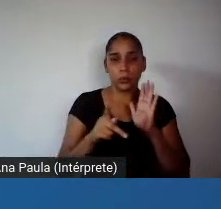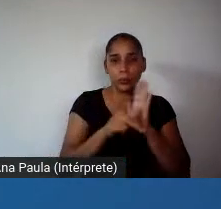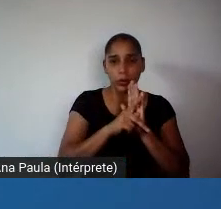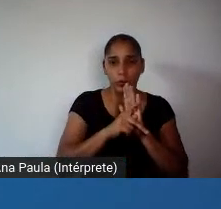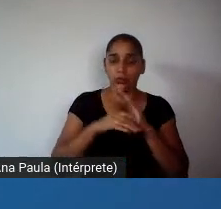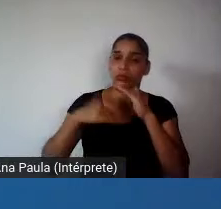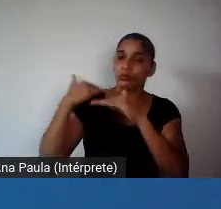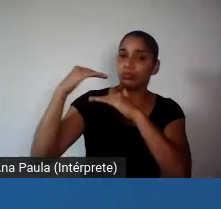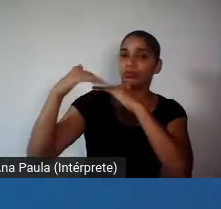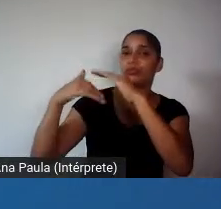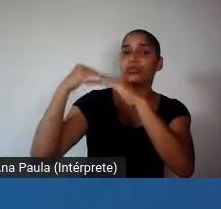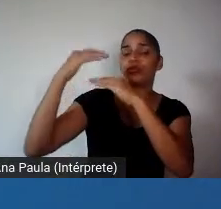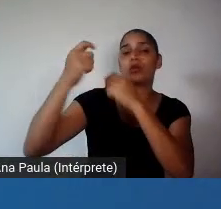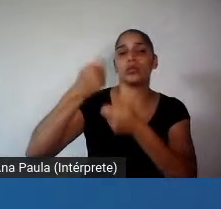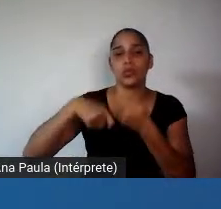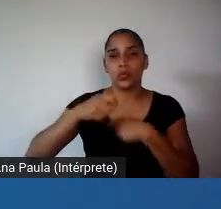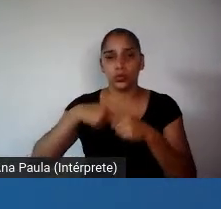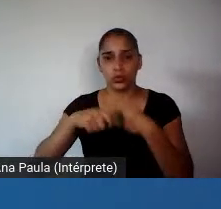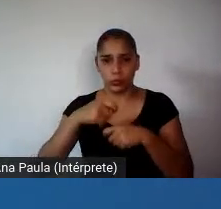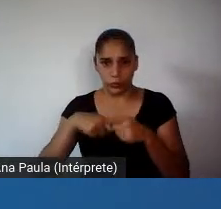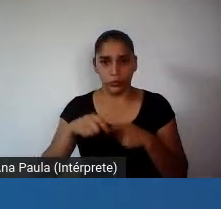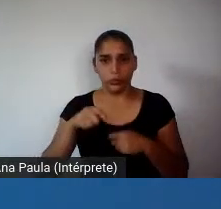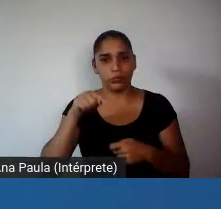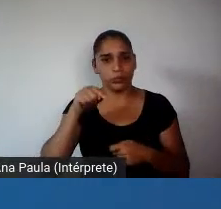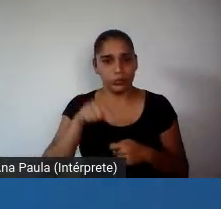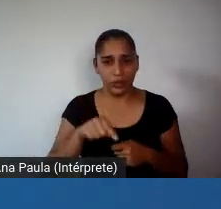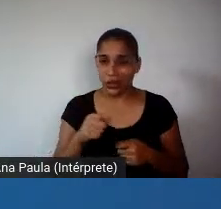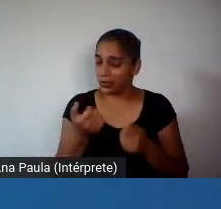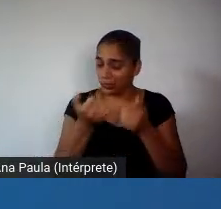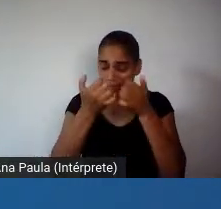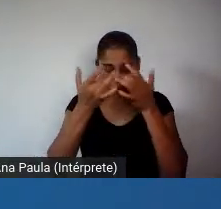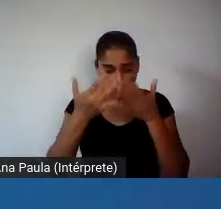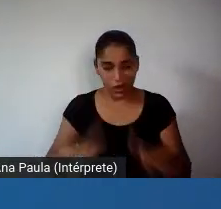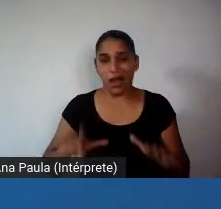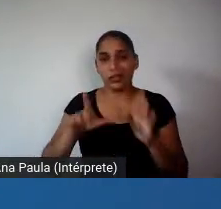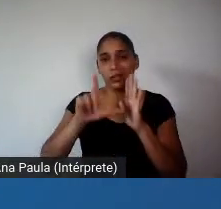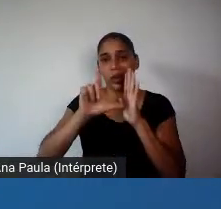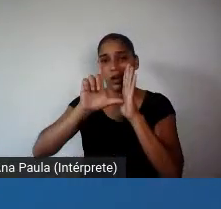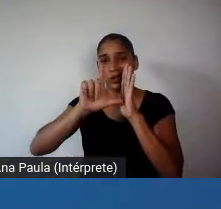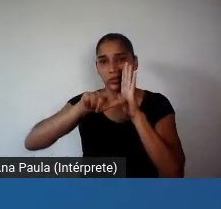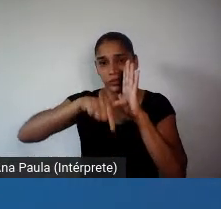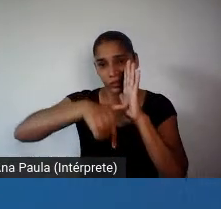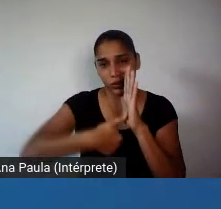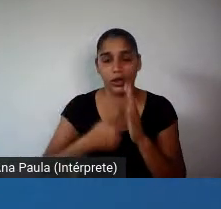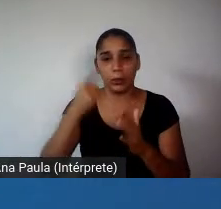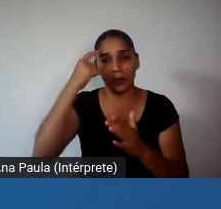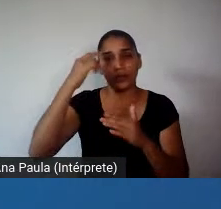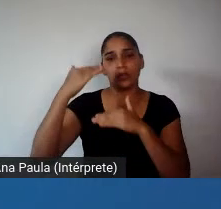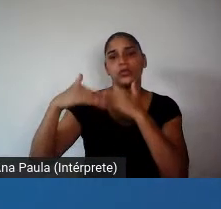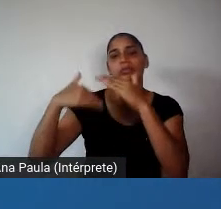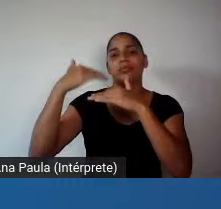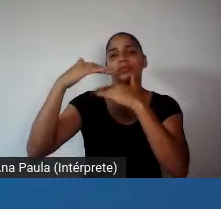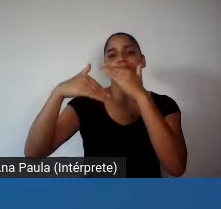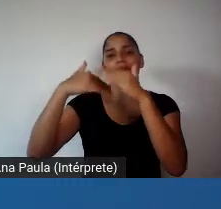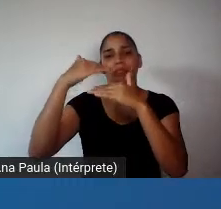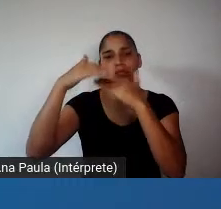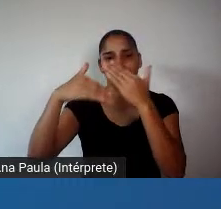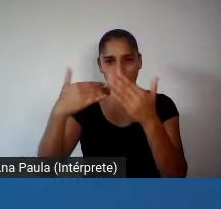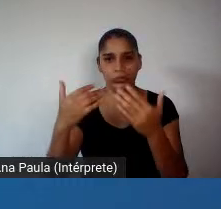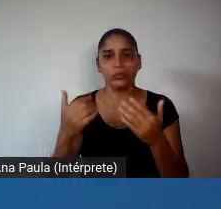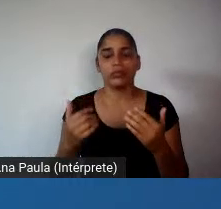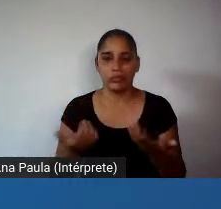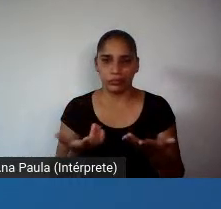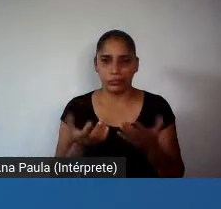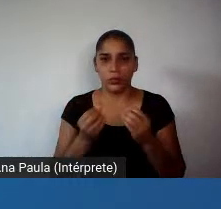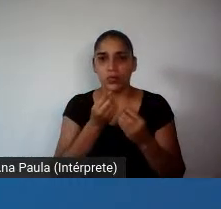desenvolvimento. Os economistas estão muito defasados e muito atrasados para pensar um desenvolvimento que seja digno desse nome,